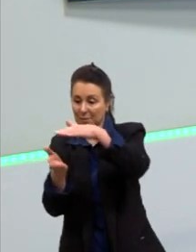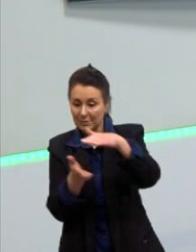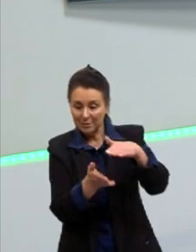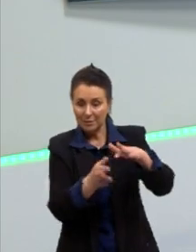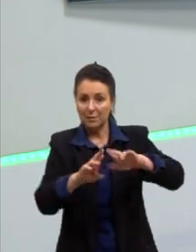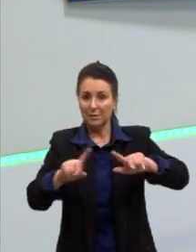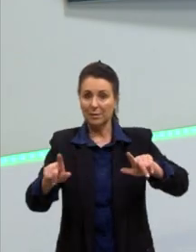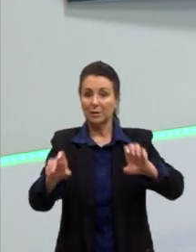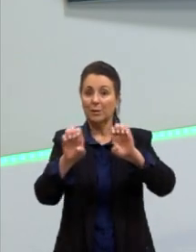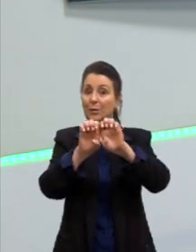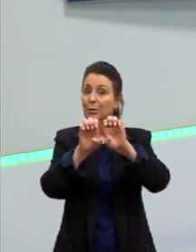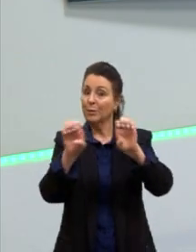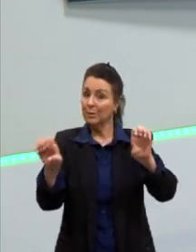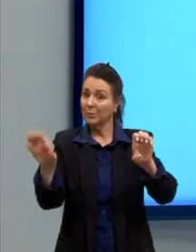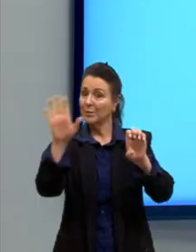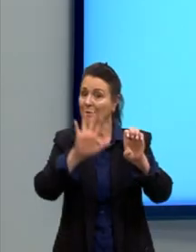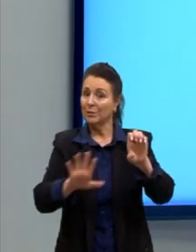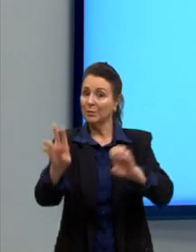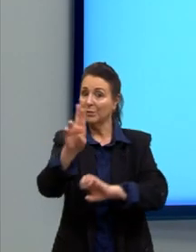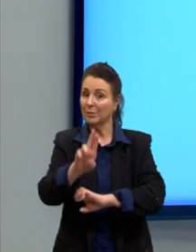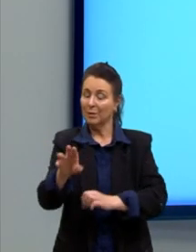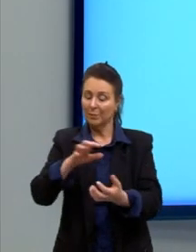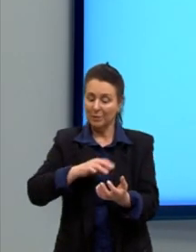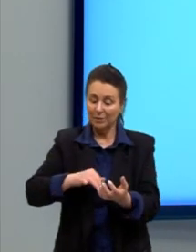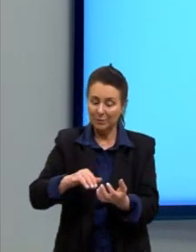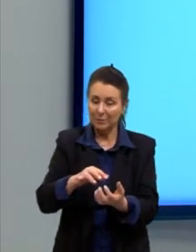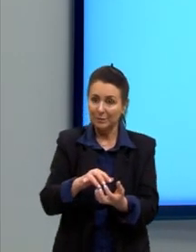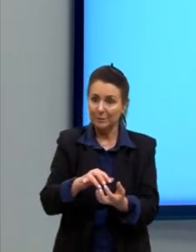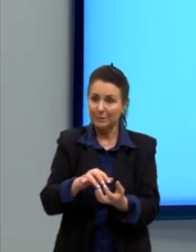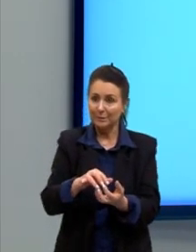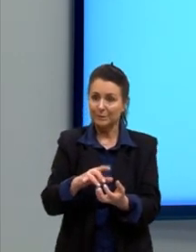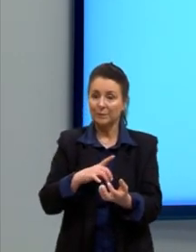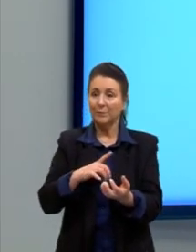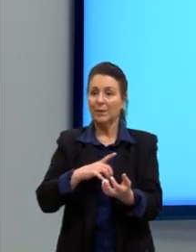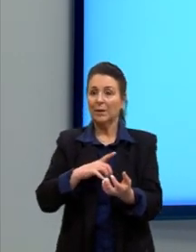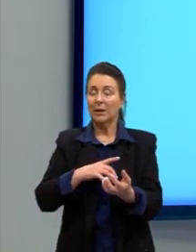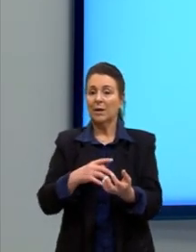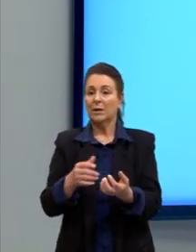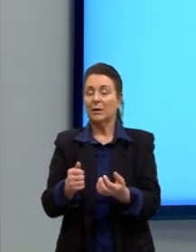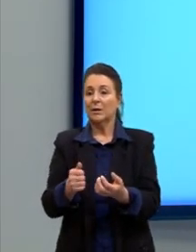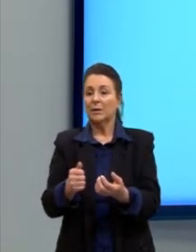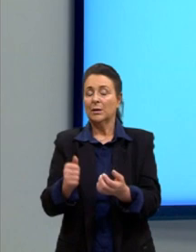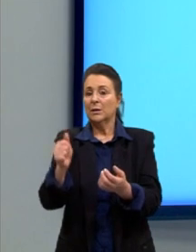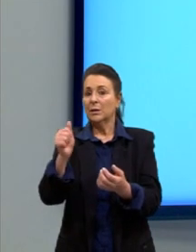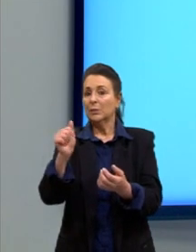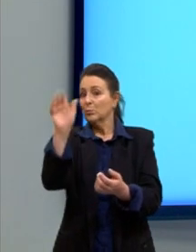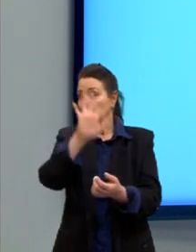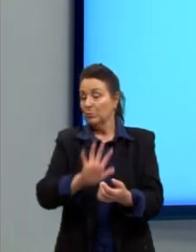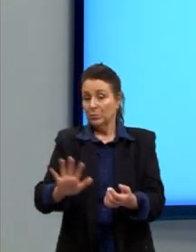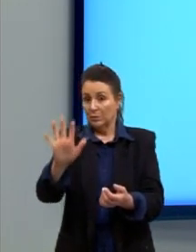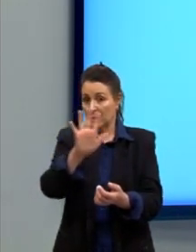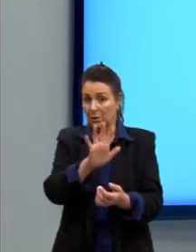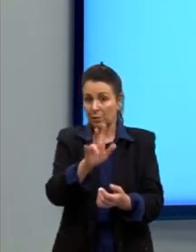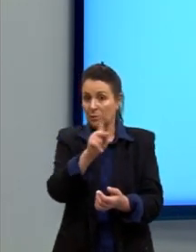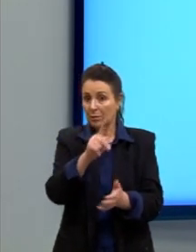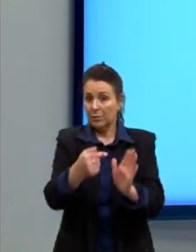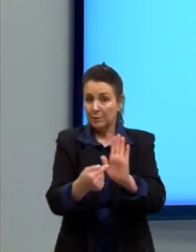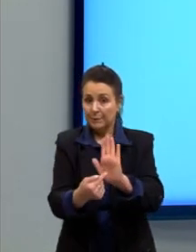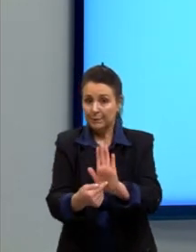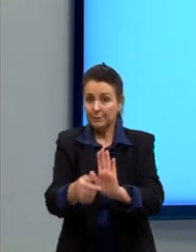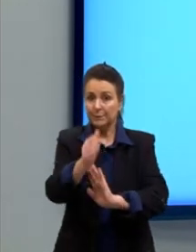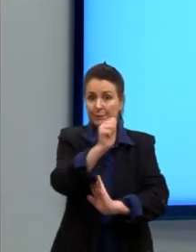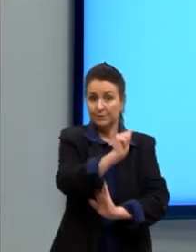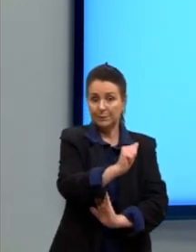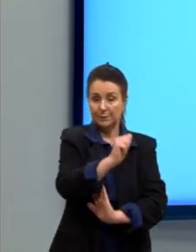equação geral, né? Aqui, então, nós temos de uma forma genérica, né? O A e o B,